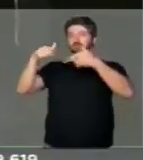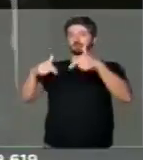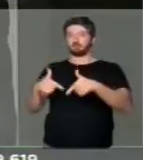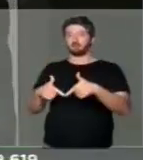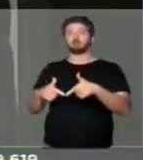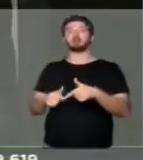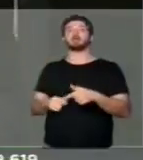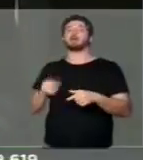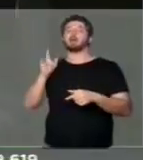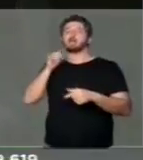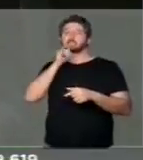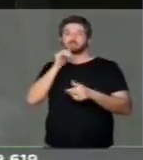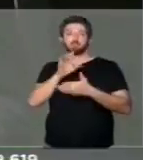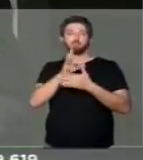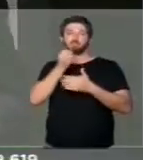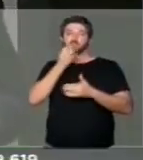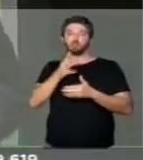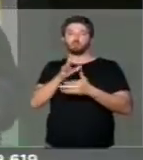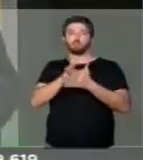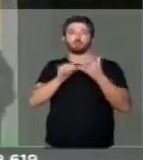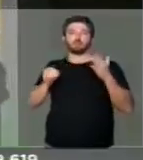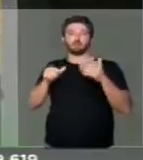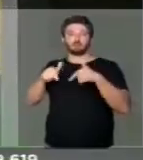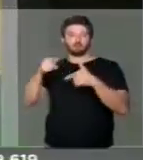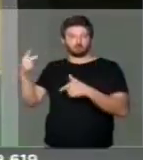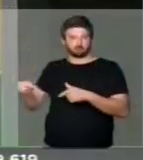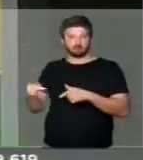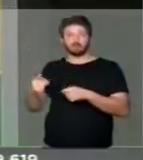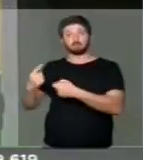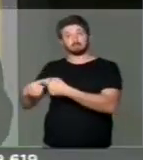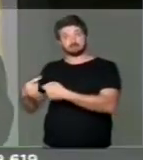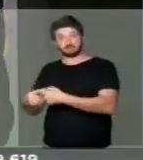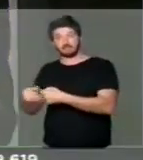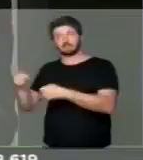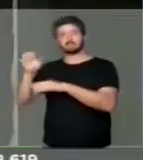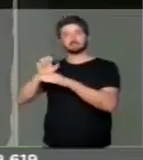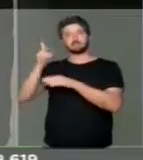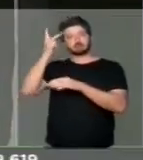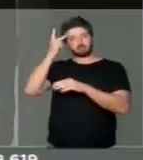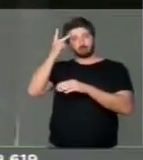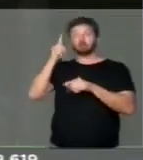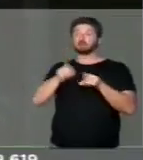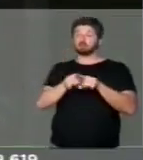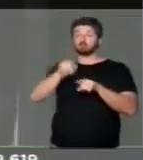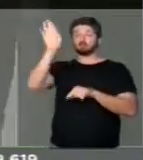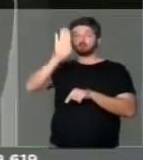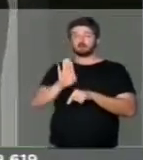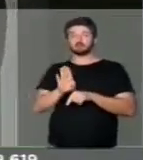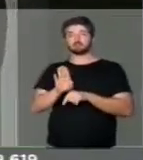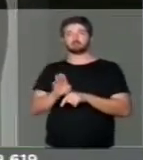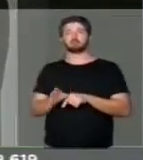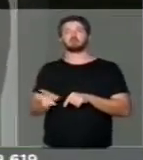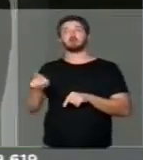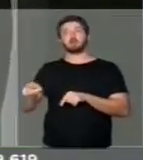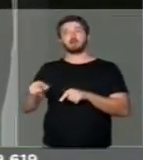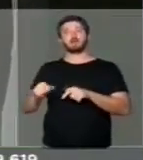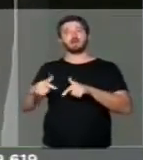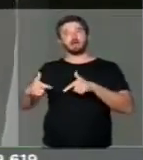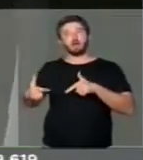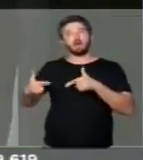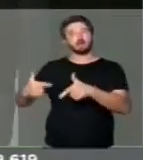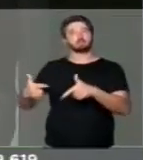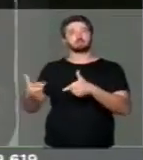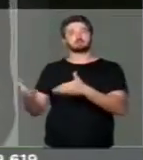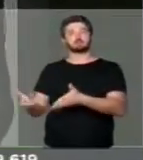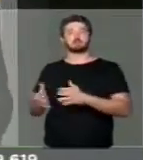fica como exemplo, não só para a cidade, para São Paulo e também para o Brasil. São ações proativas como